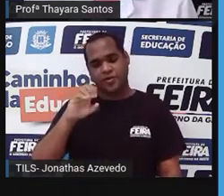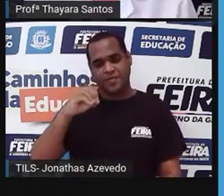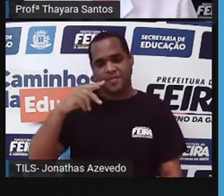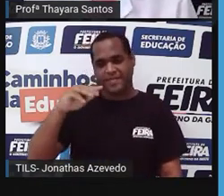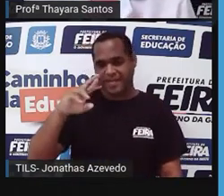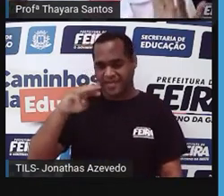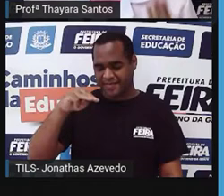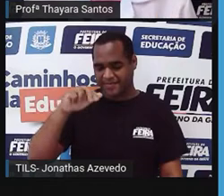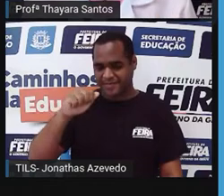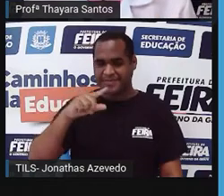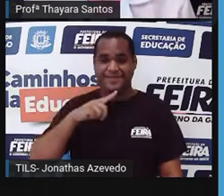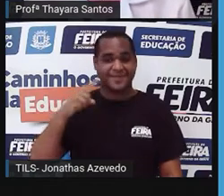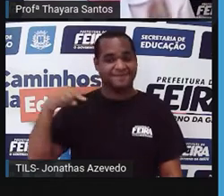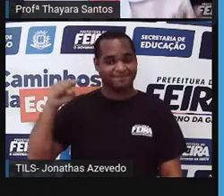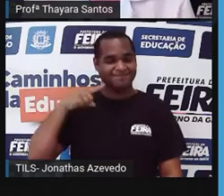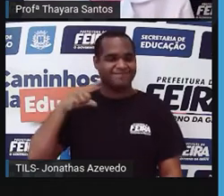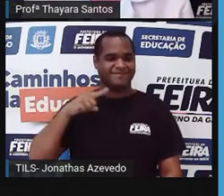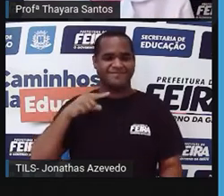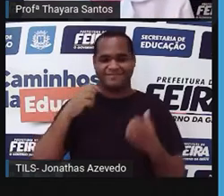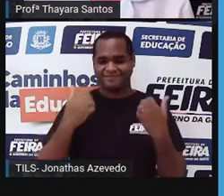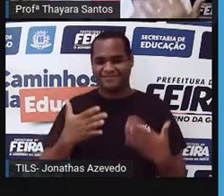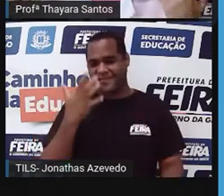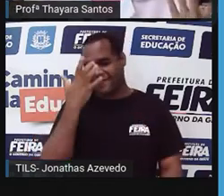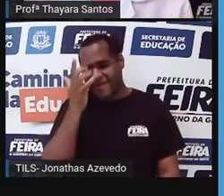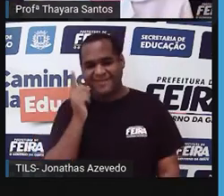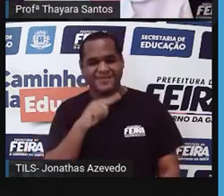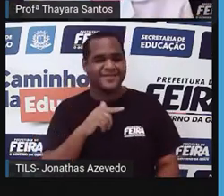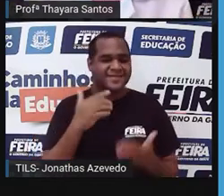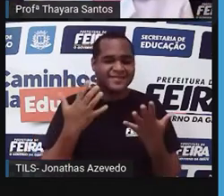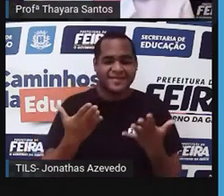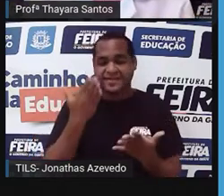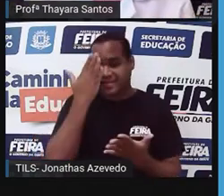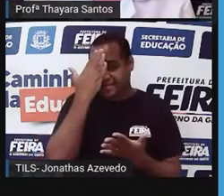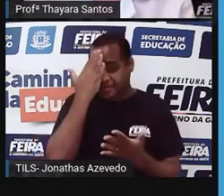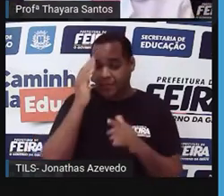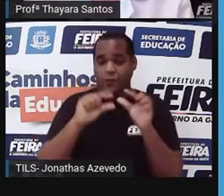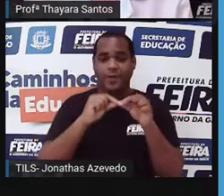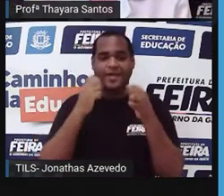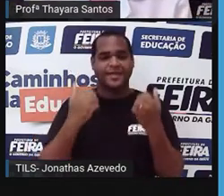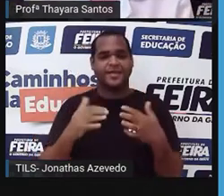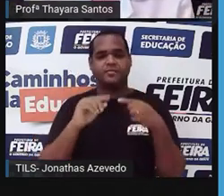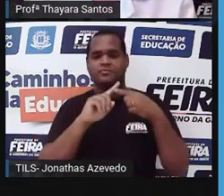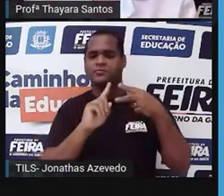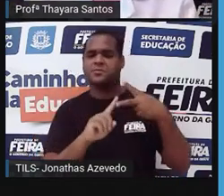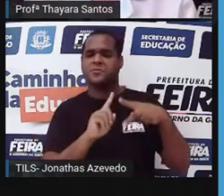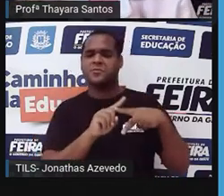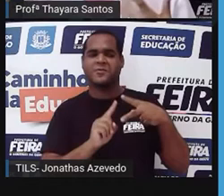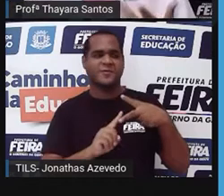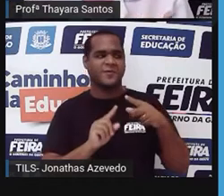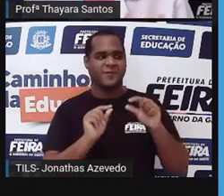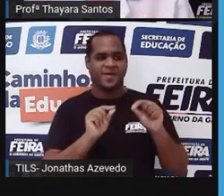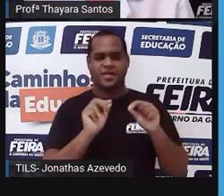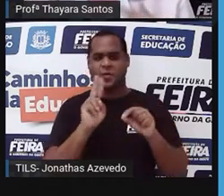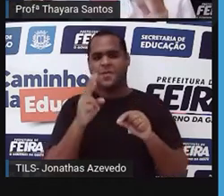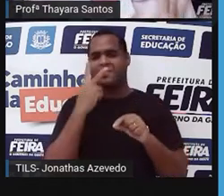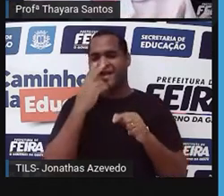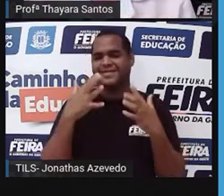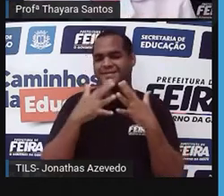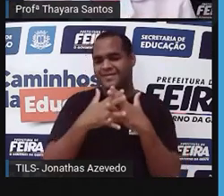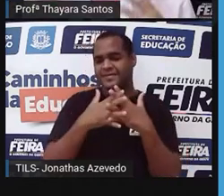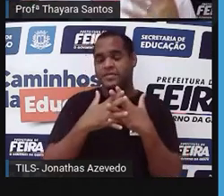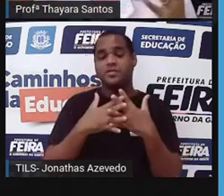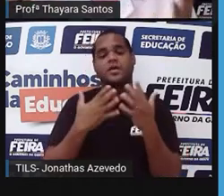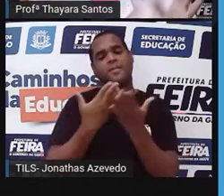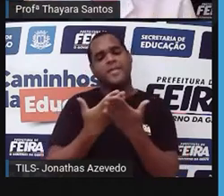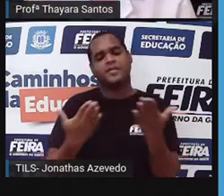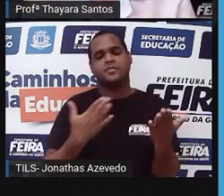assistido a aula passada, eu acho que ficou fácil saber quem são as gimnospermas e as angiospermas, né? São nomes complicados aí, mas vocês vão